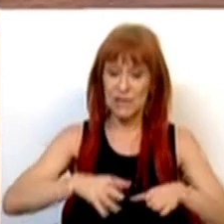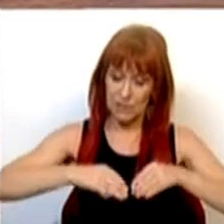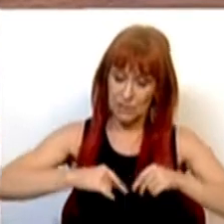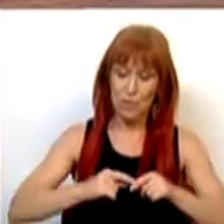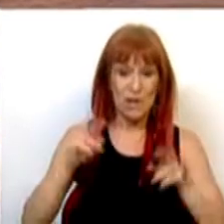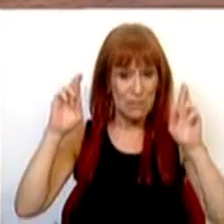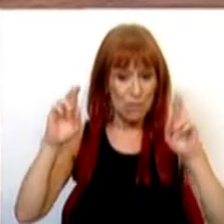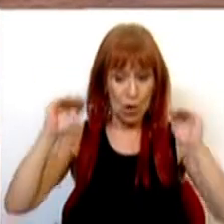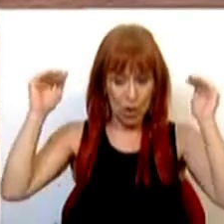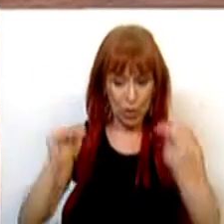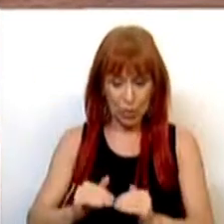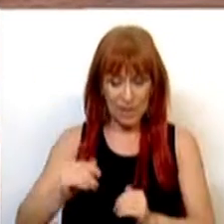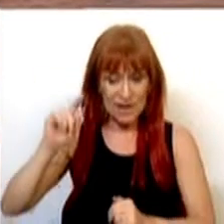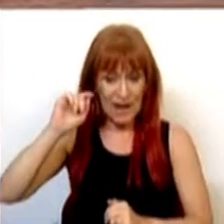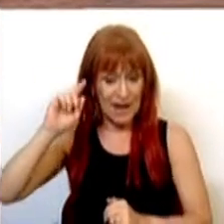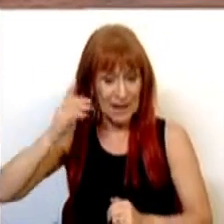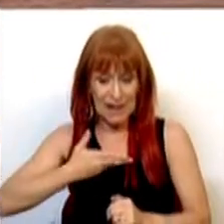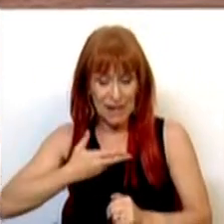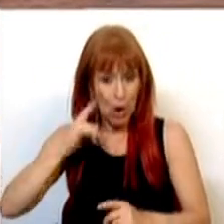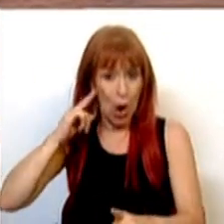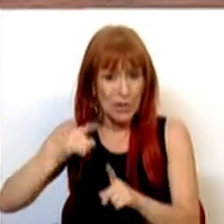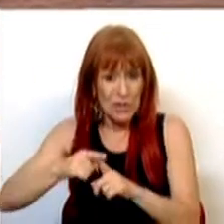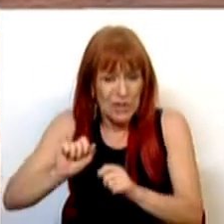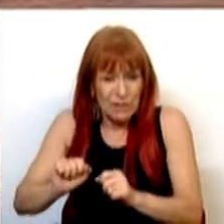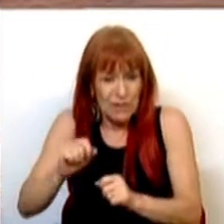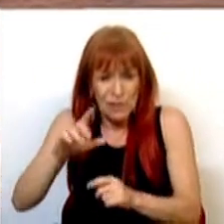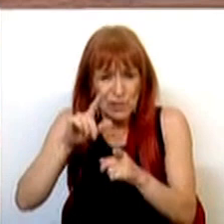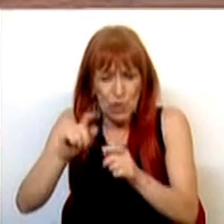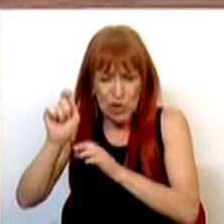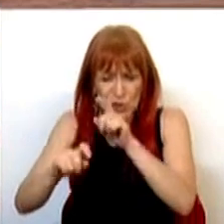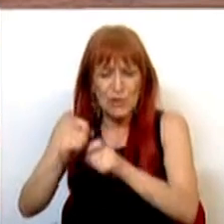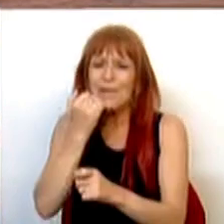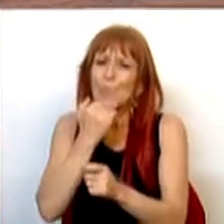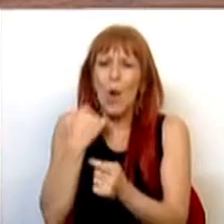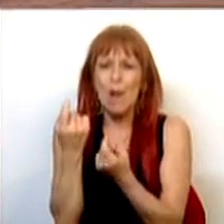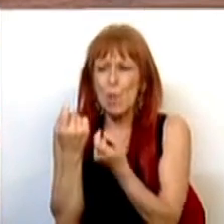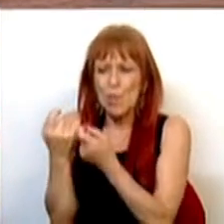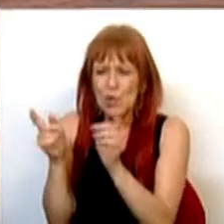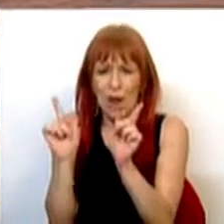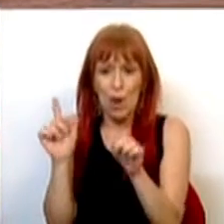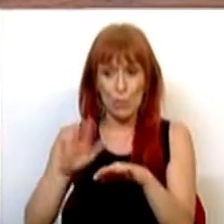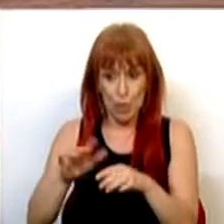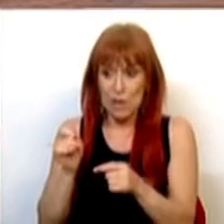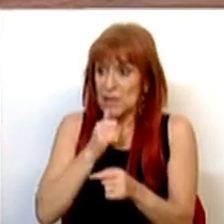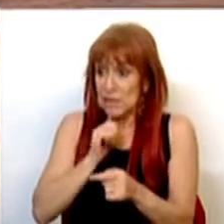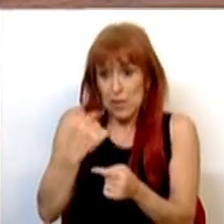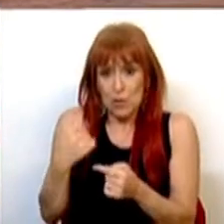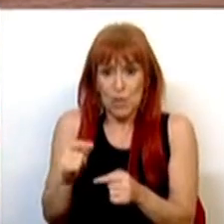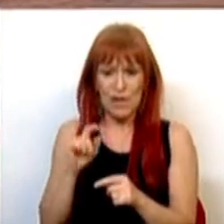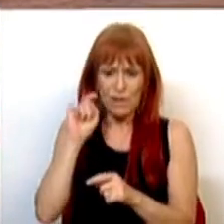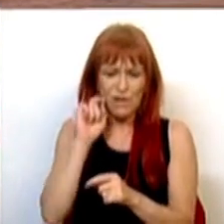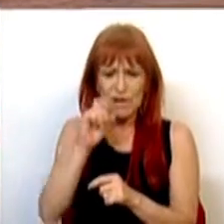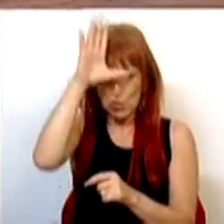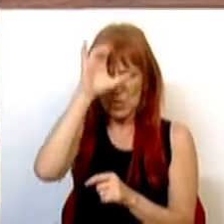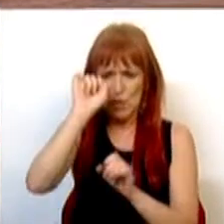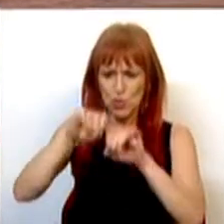que o desígnio da redução da dívida não é um objetivo estatístico para a satisfação de há poucos, mas um fator determinante da defesa